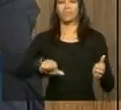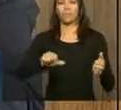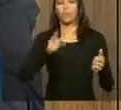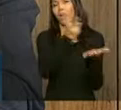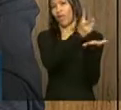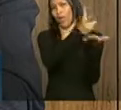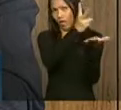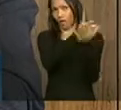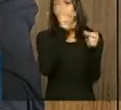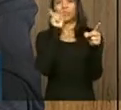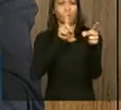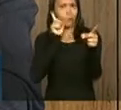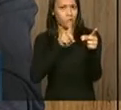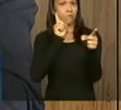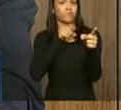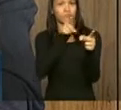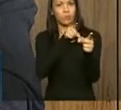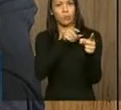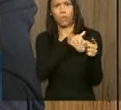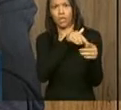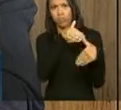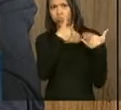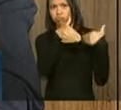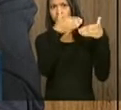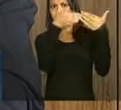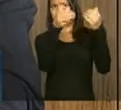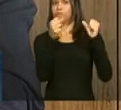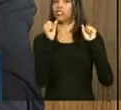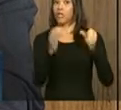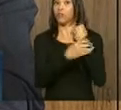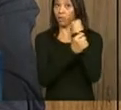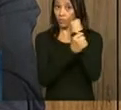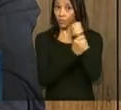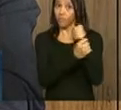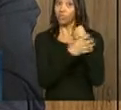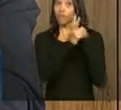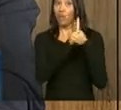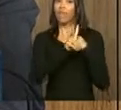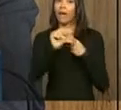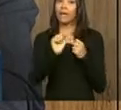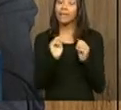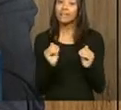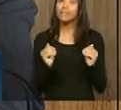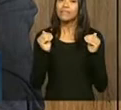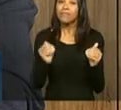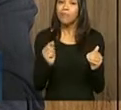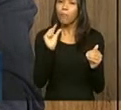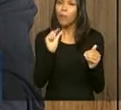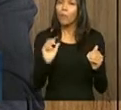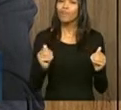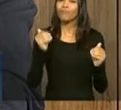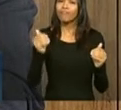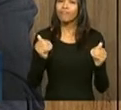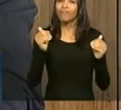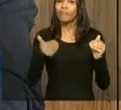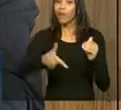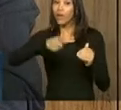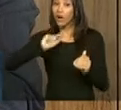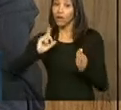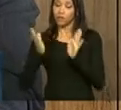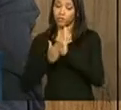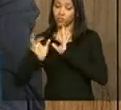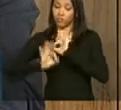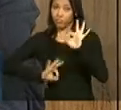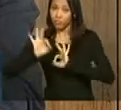Unidos, que estão com um crescimento um pouco mais sólido, vão crescer esse ano menos do que o que tinha sido previsto. O